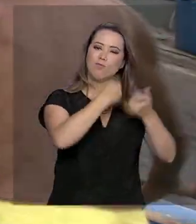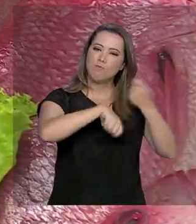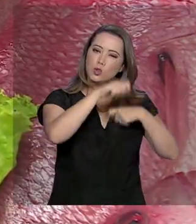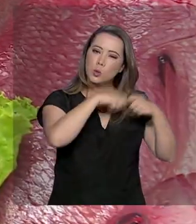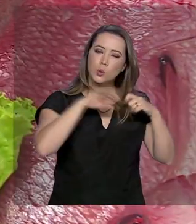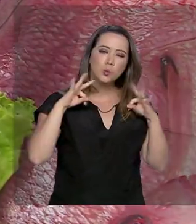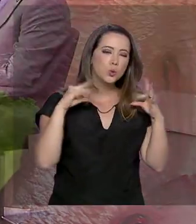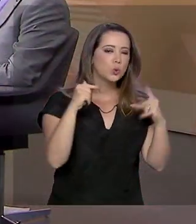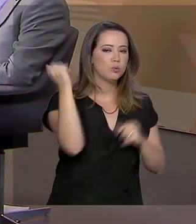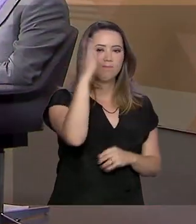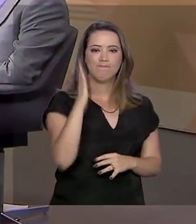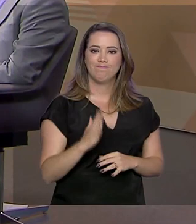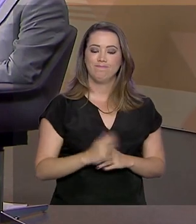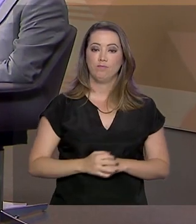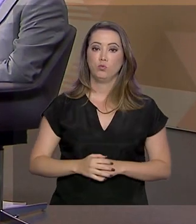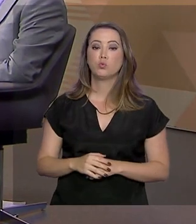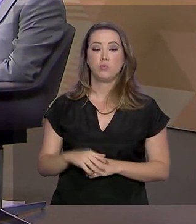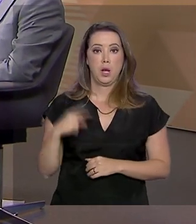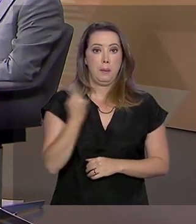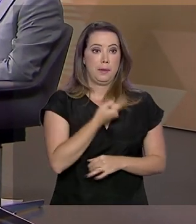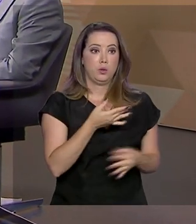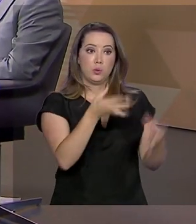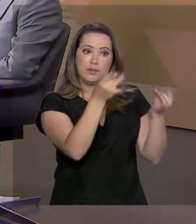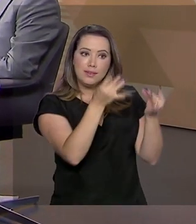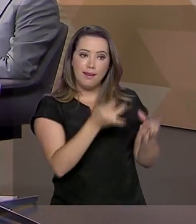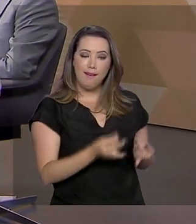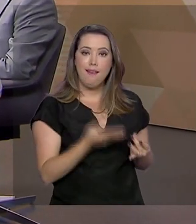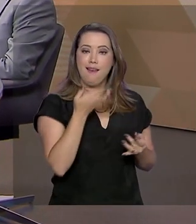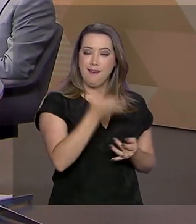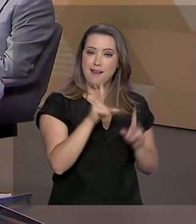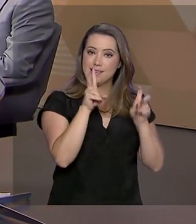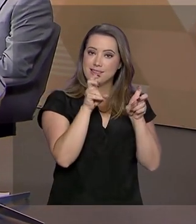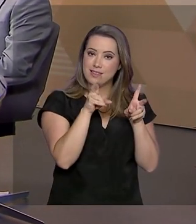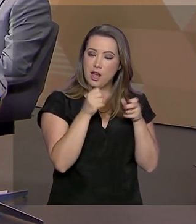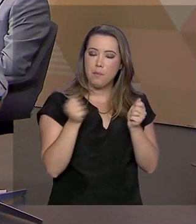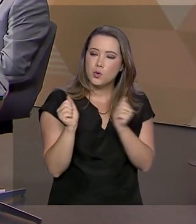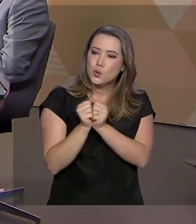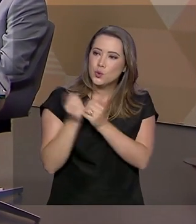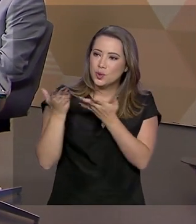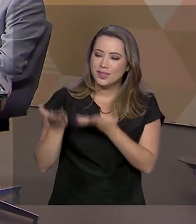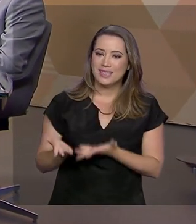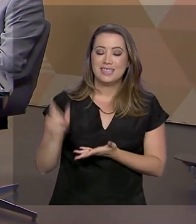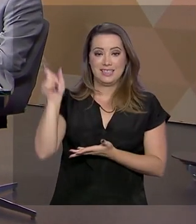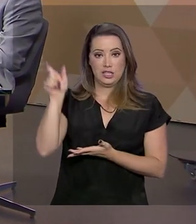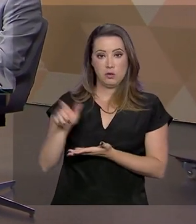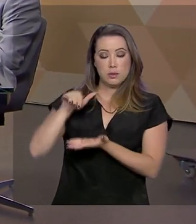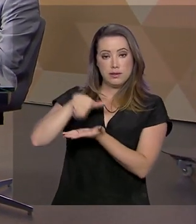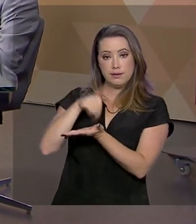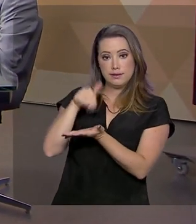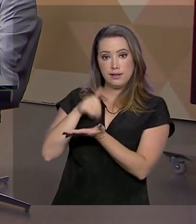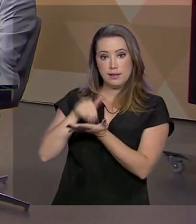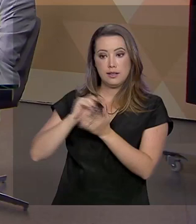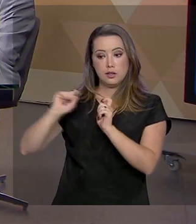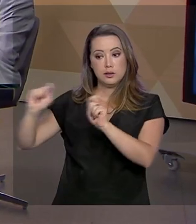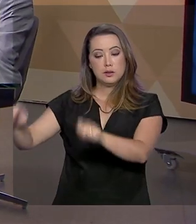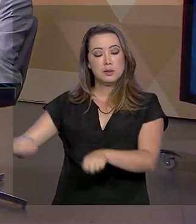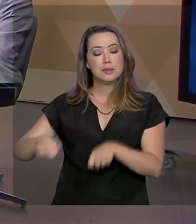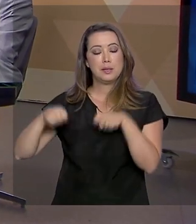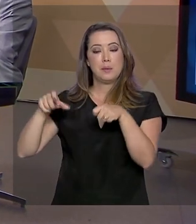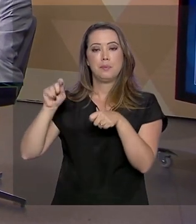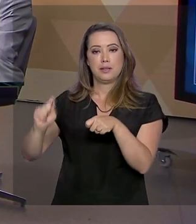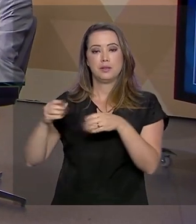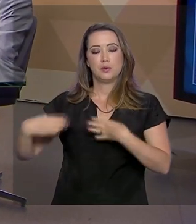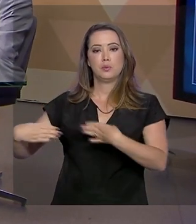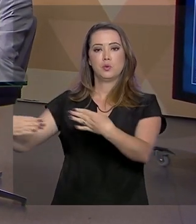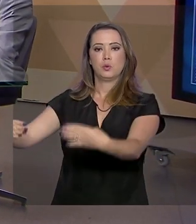todo o Brasil. Para nos dar mais detalhes sobre esse assunto, comigo aqui no estúdio hoje, o secretário da Pesca e Agricultura